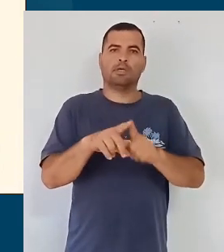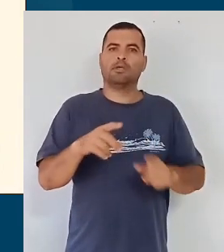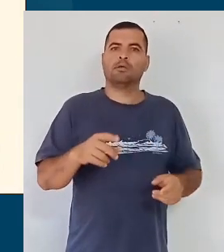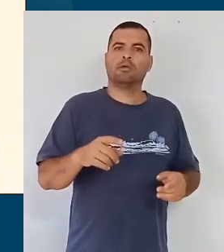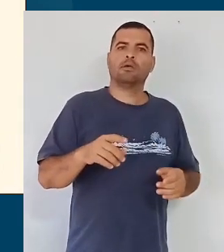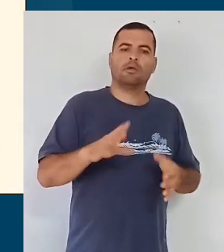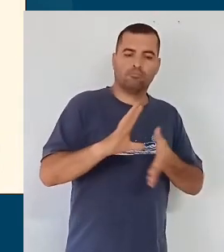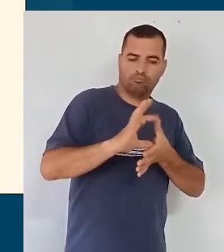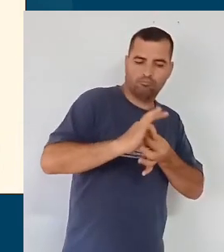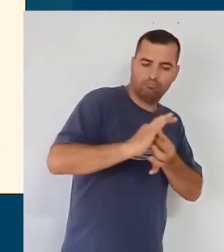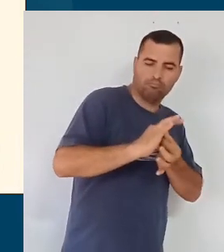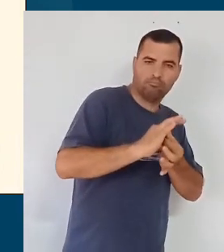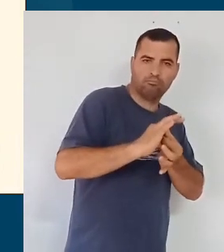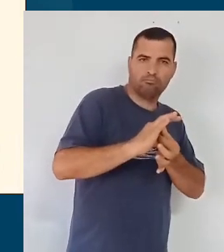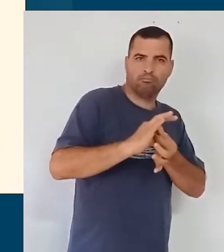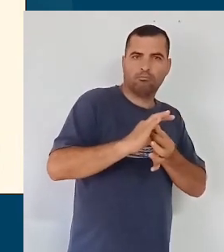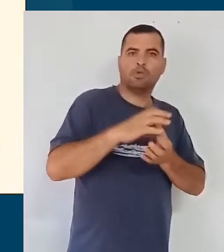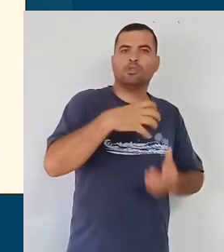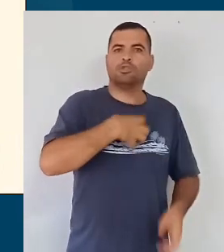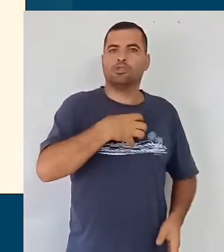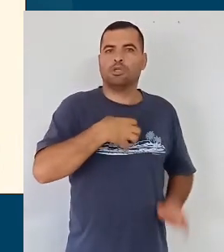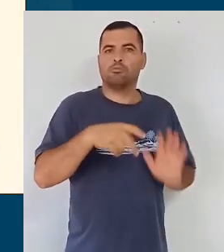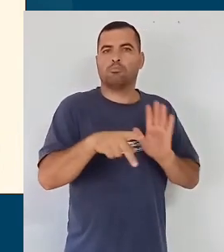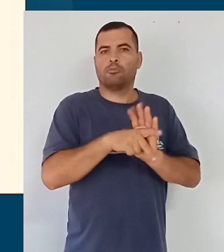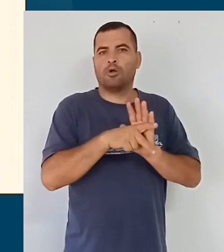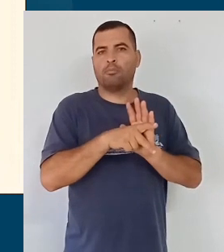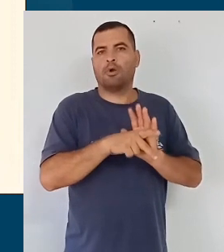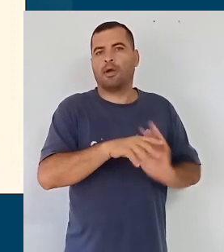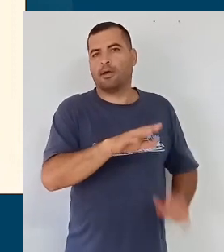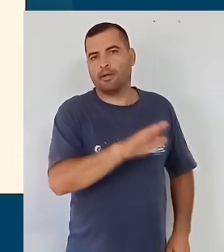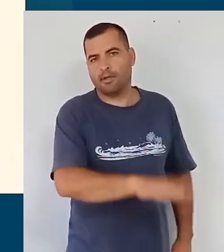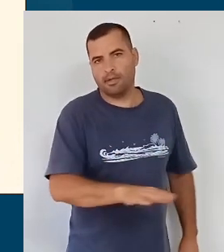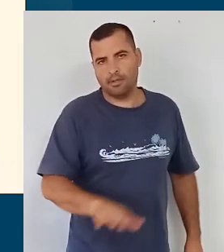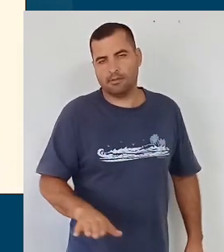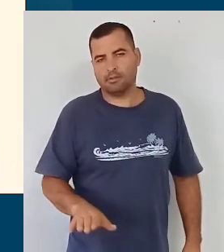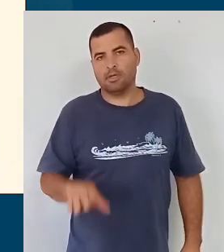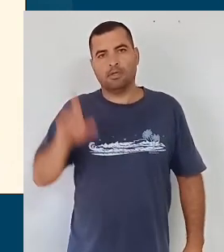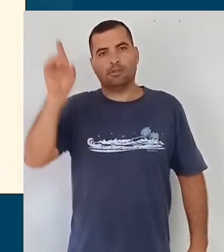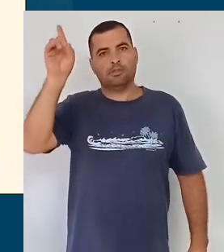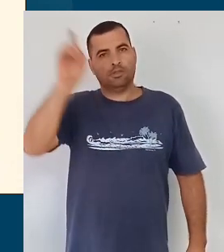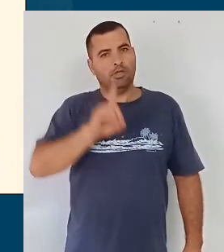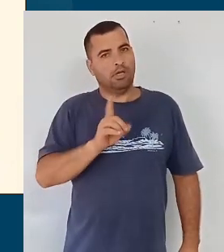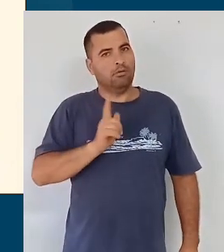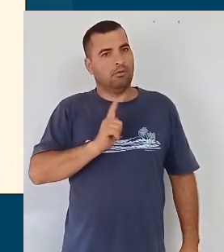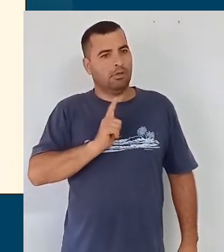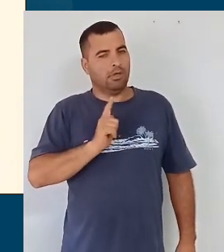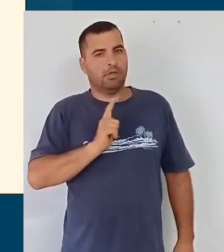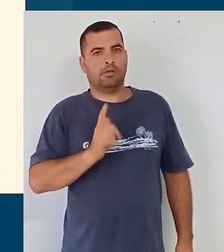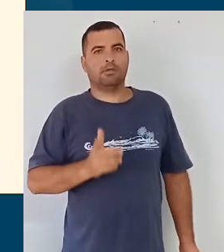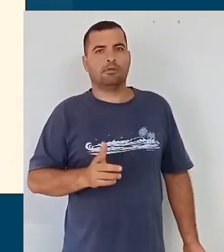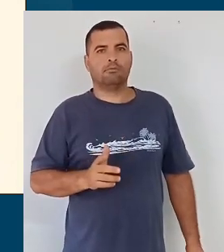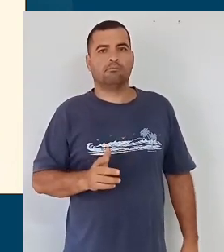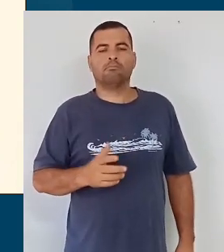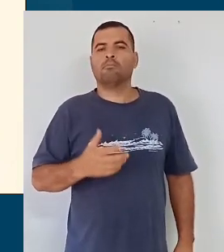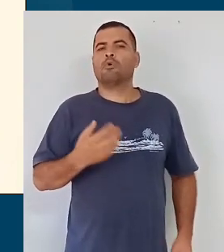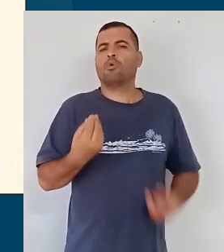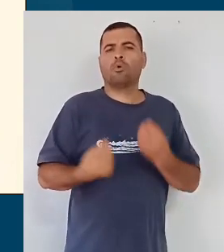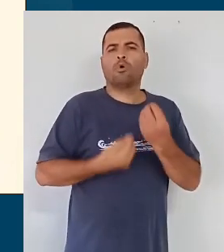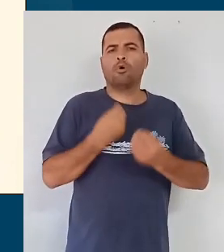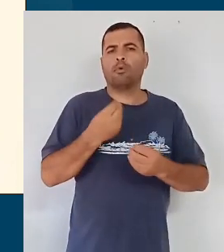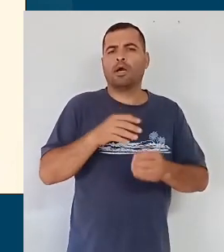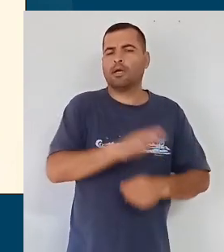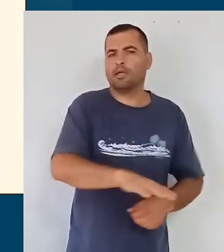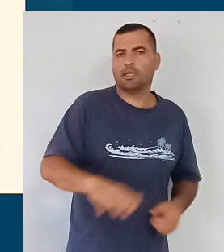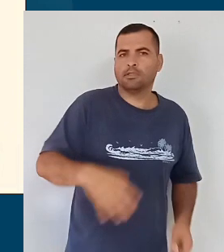relacionados com o modo de ser criança. Então, esses direitos, eles representam como a criança age,